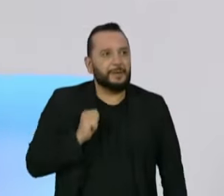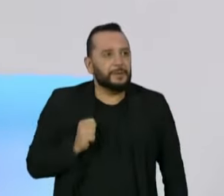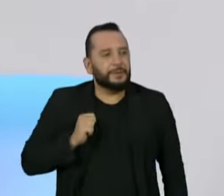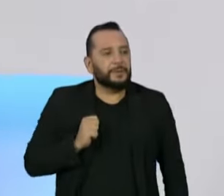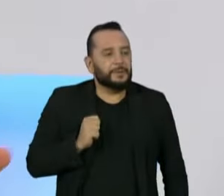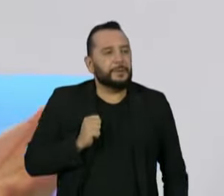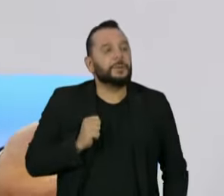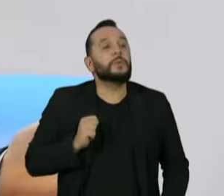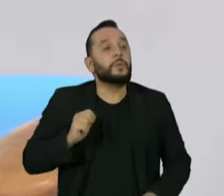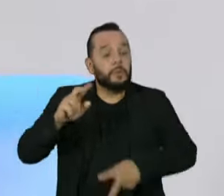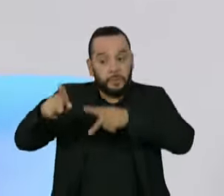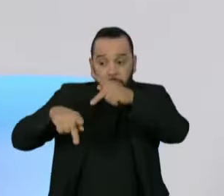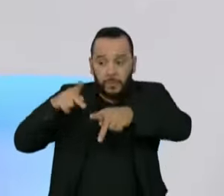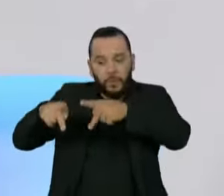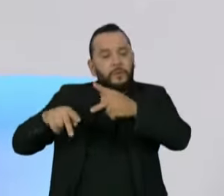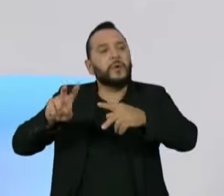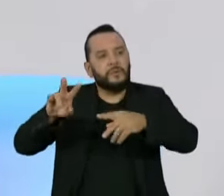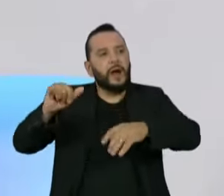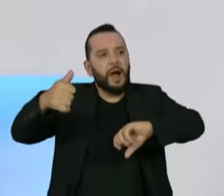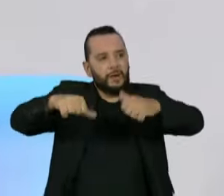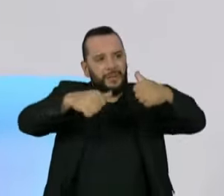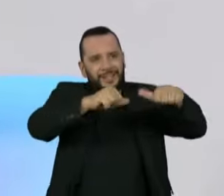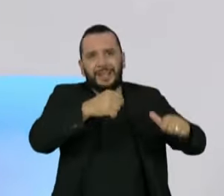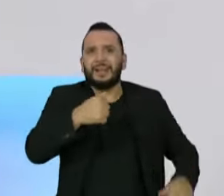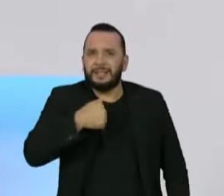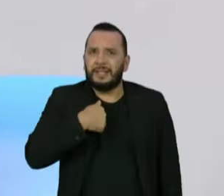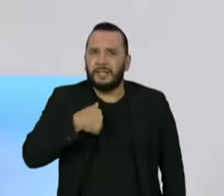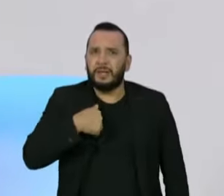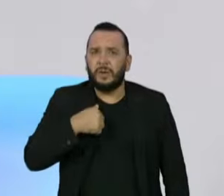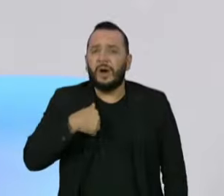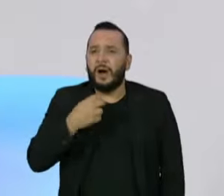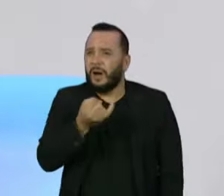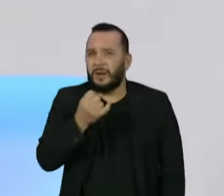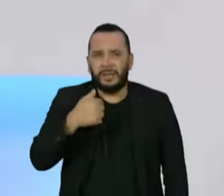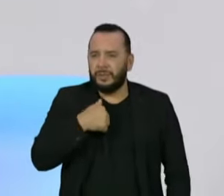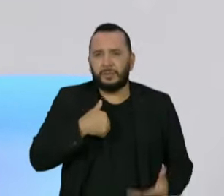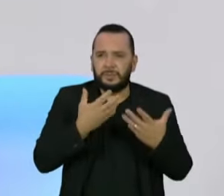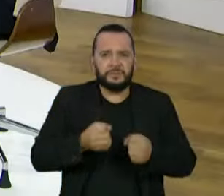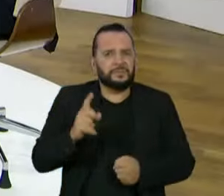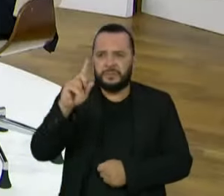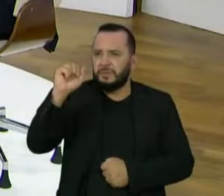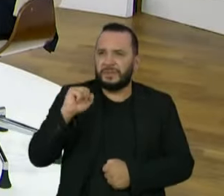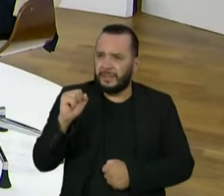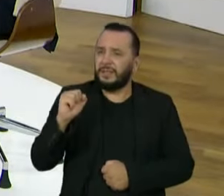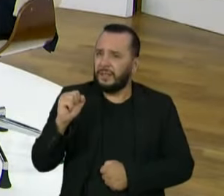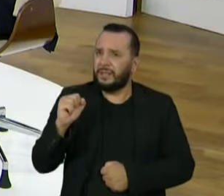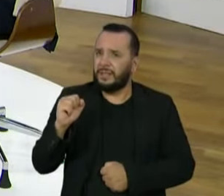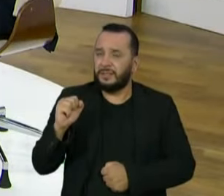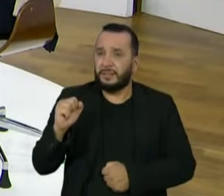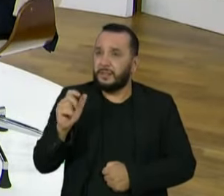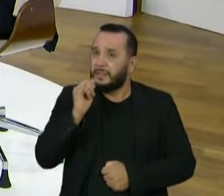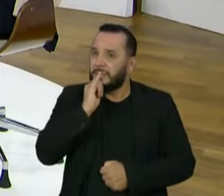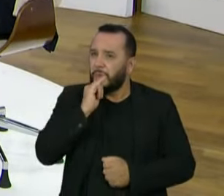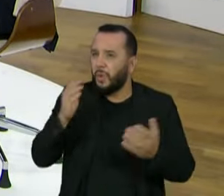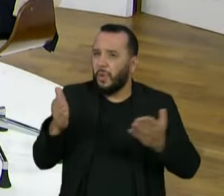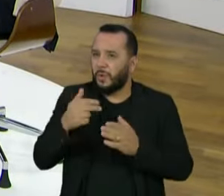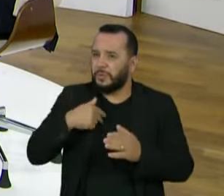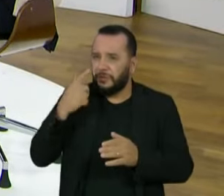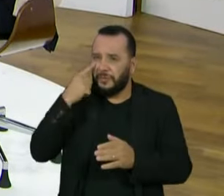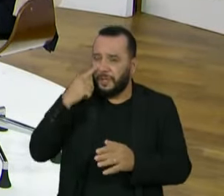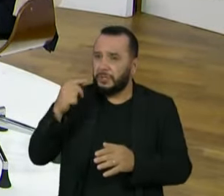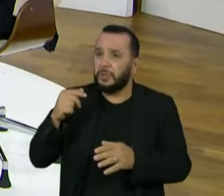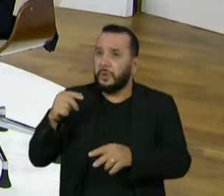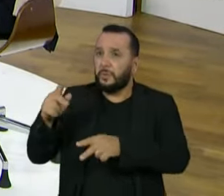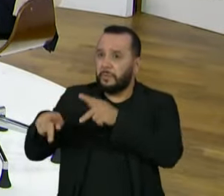população o avalie. Eu mesmo, por exemplo, eu tive muita resistência. Confesso pra vocês que assim como hoje eu vejo a população